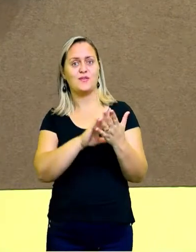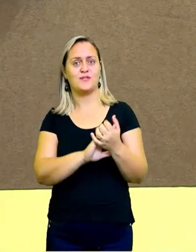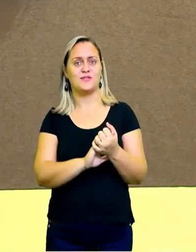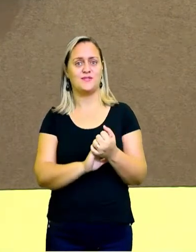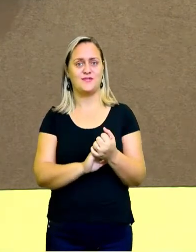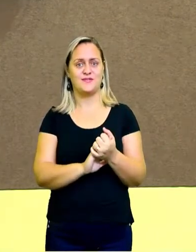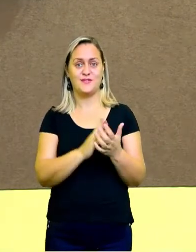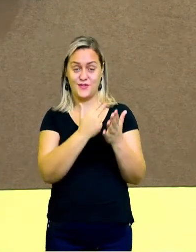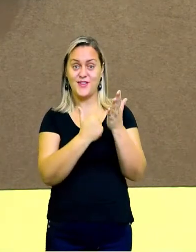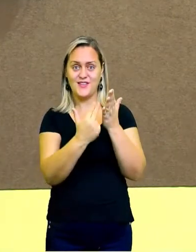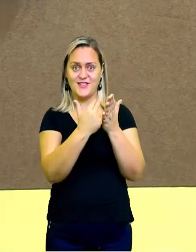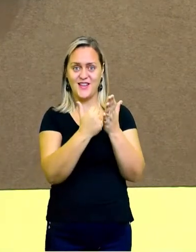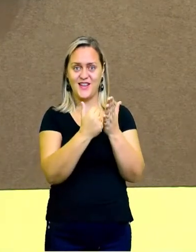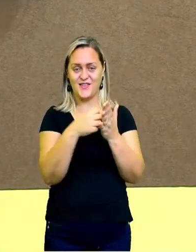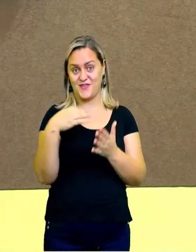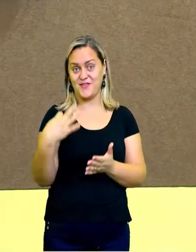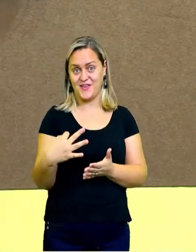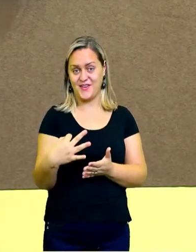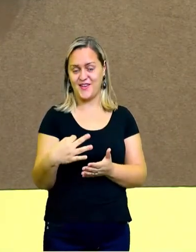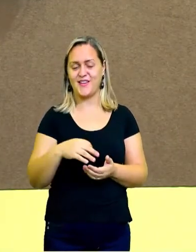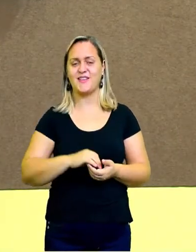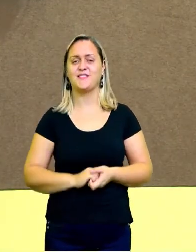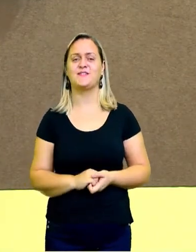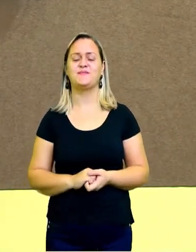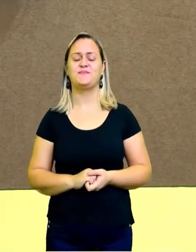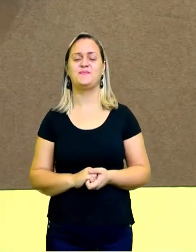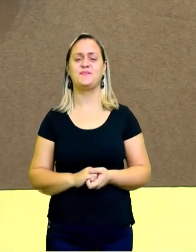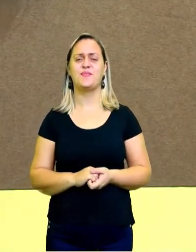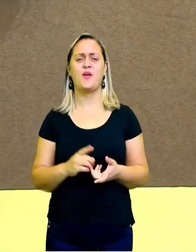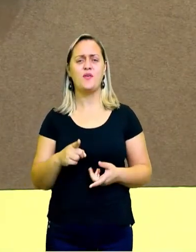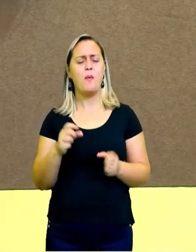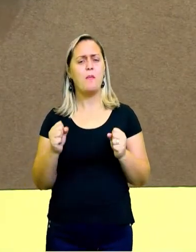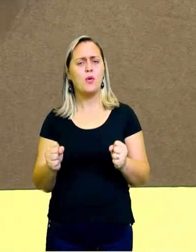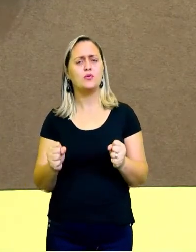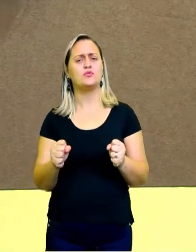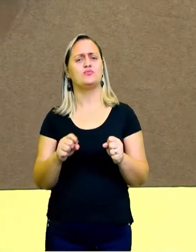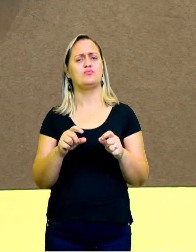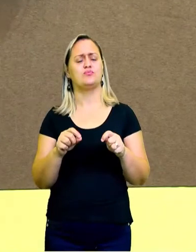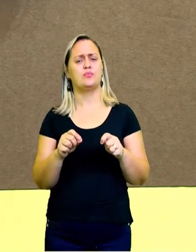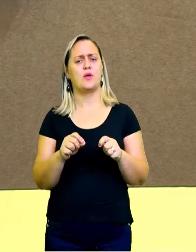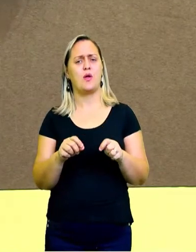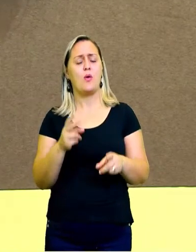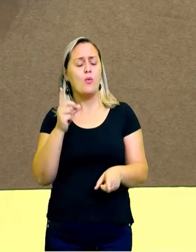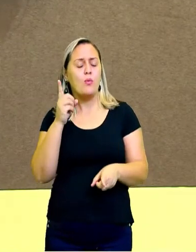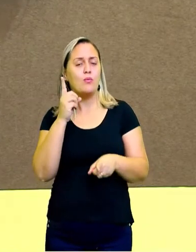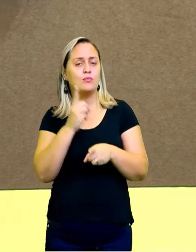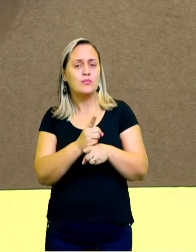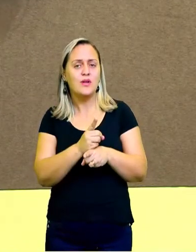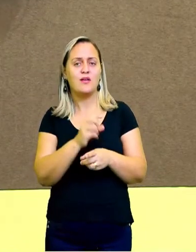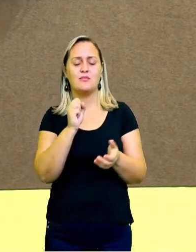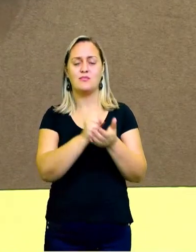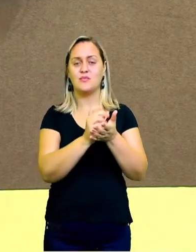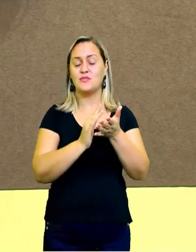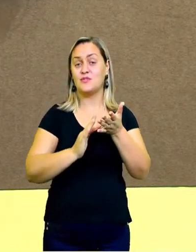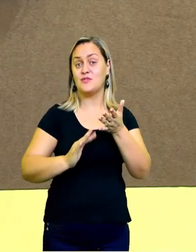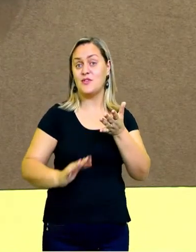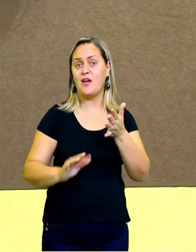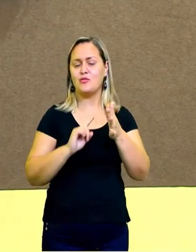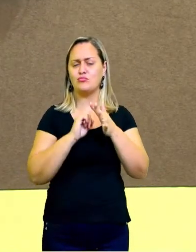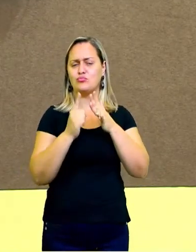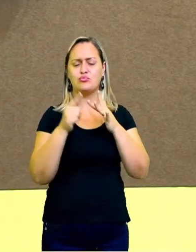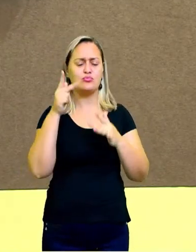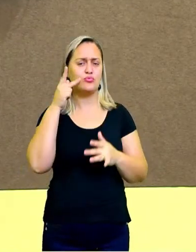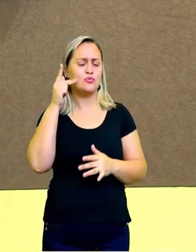Agora, é com você. Acesse as atividades na plataforma SMEDGV, aponte a câmera do seu